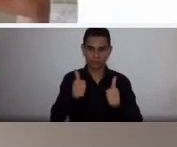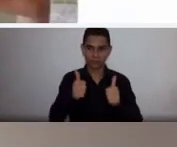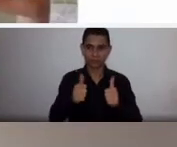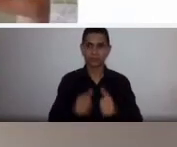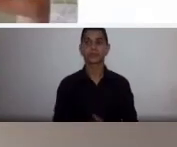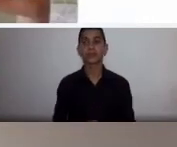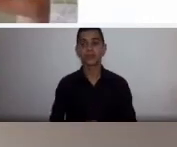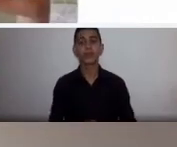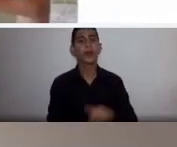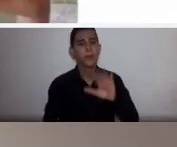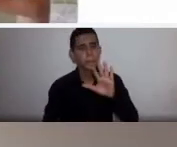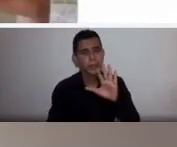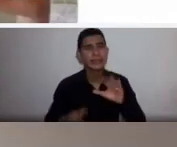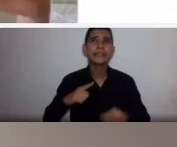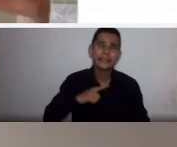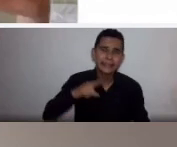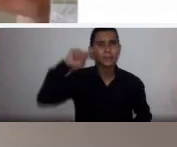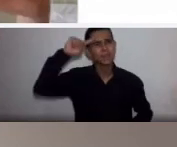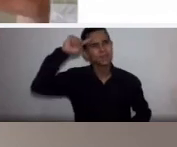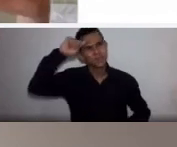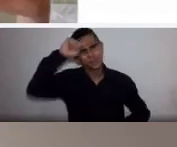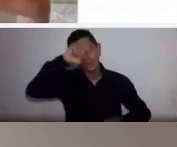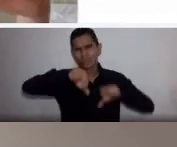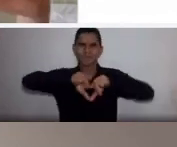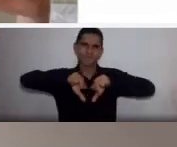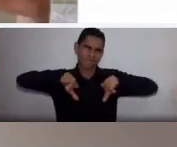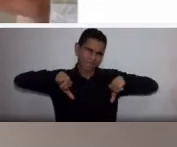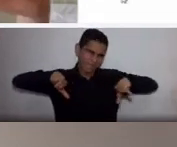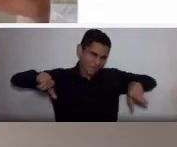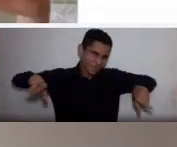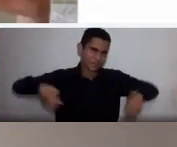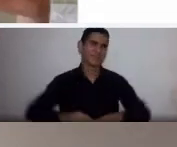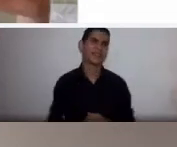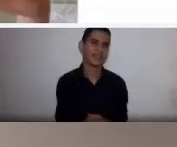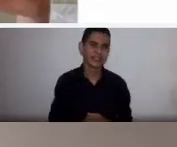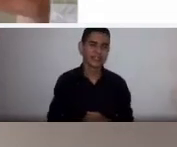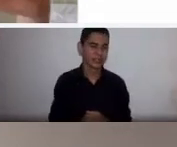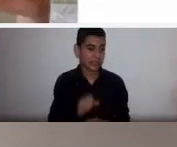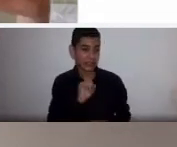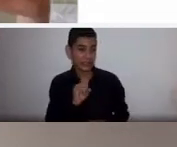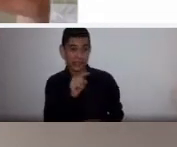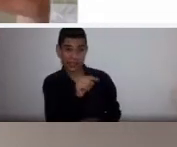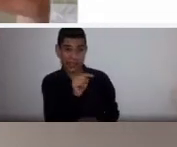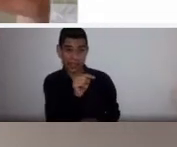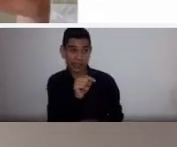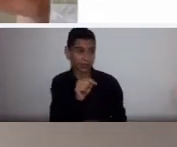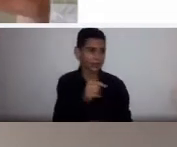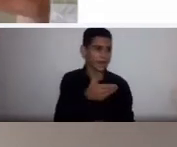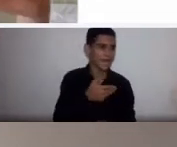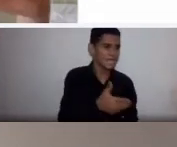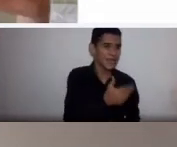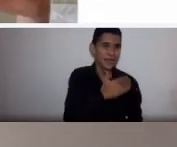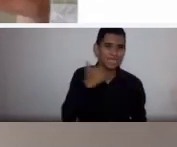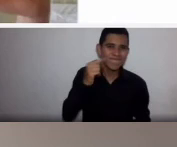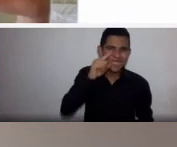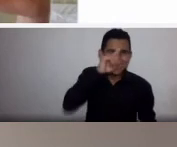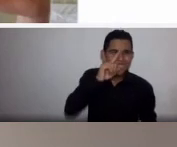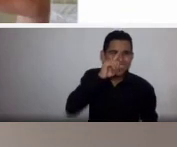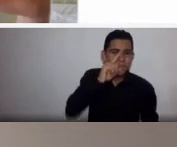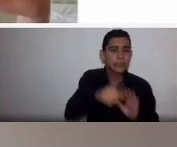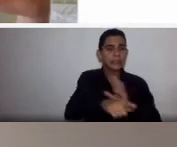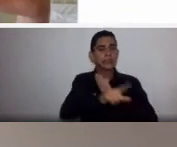que, os desafios são esses, né? Não transfundir pacientes submetidos a cirurgias de grande porte, como as mostradas aqui